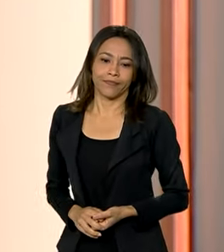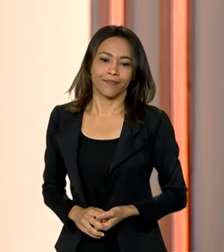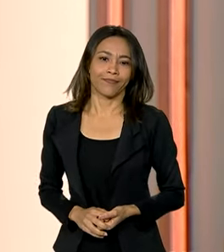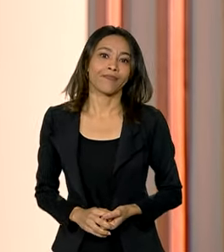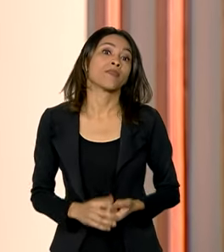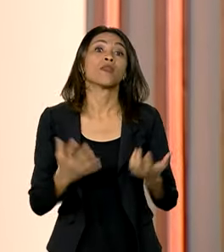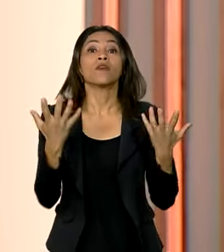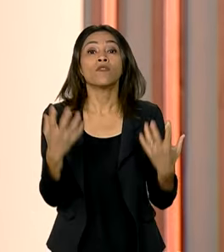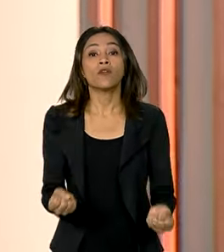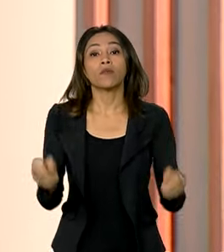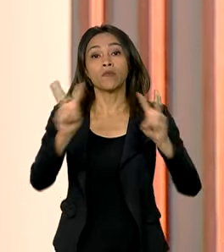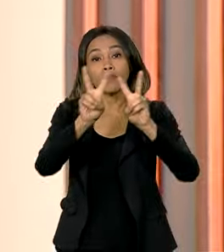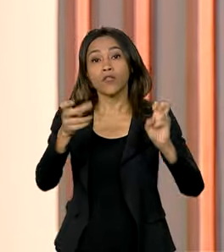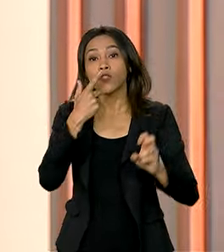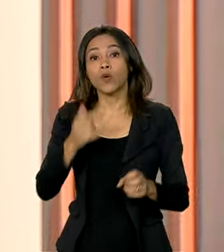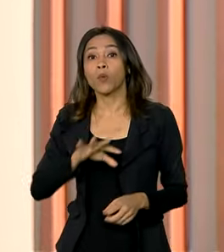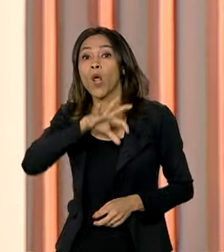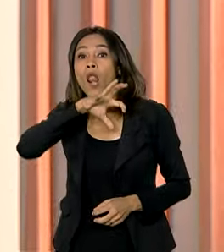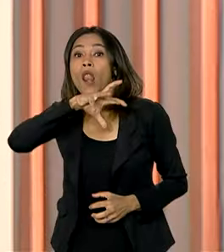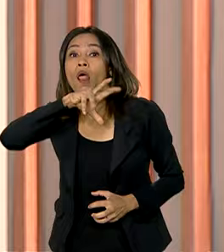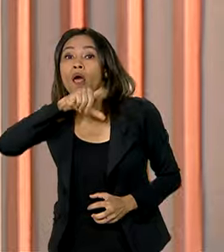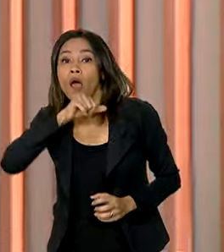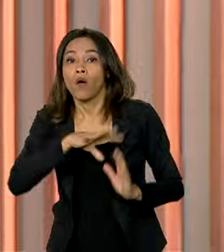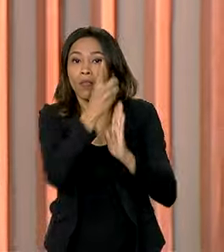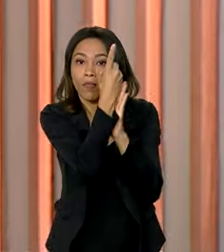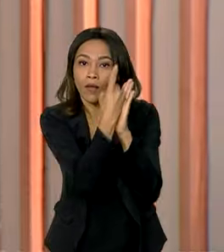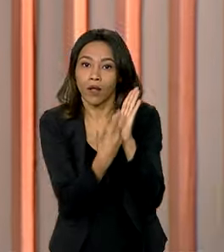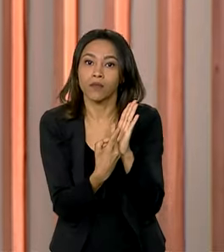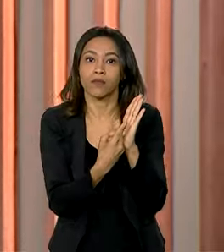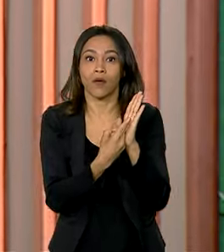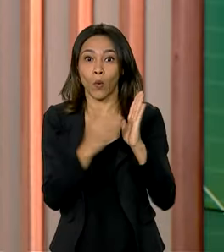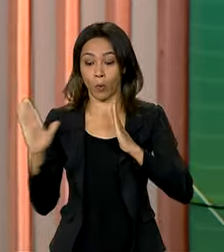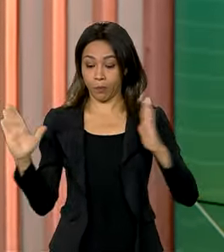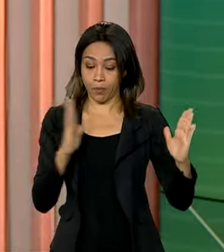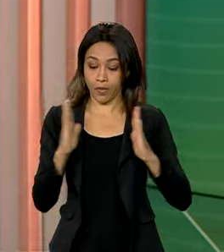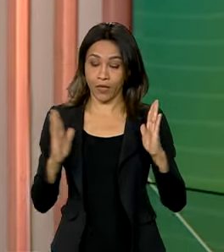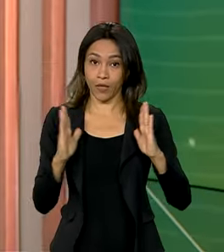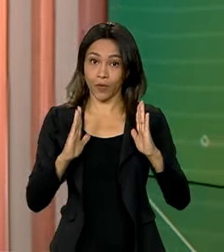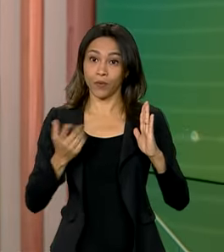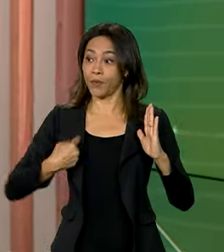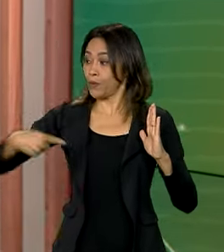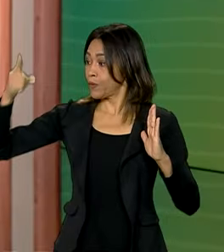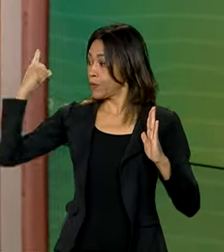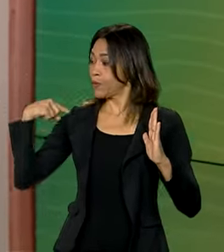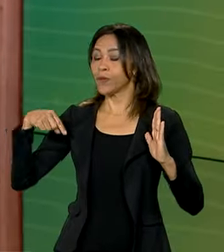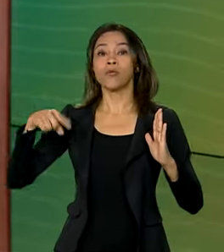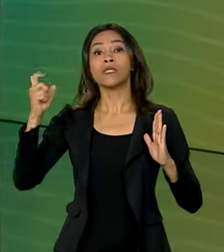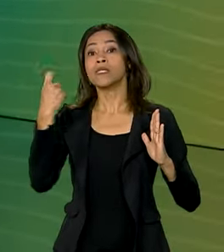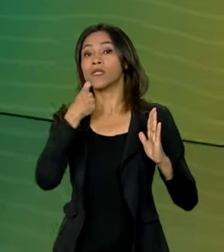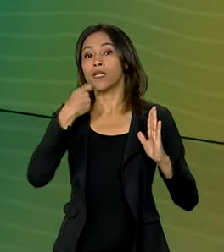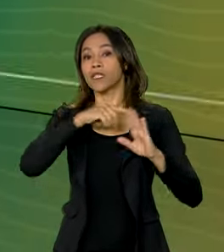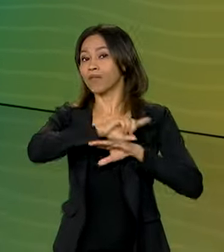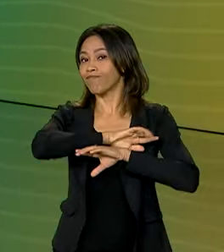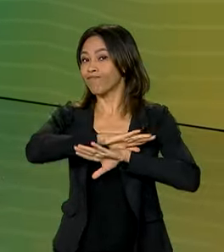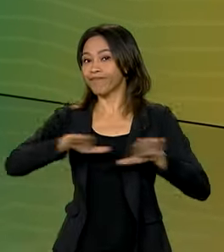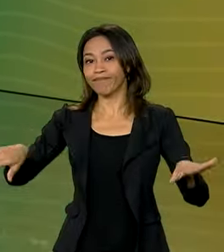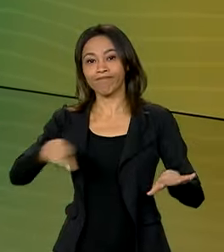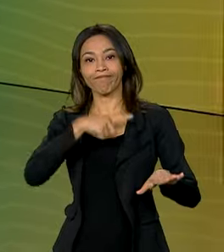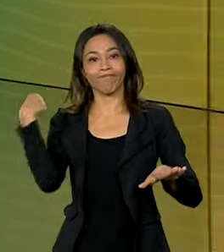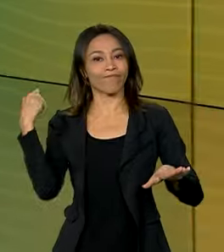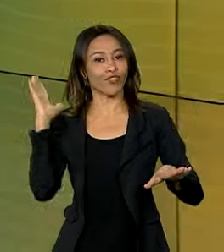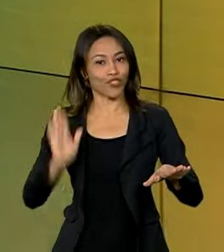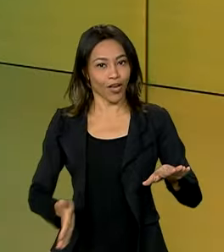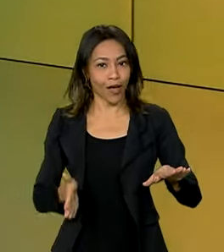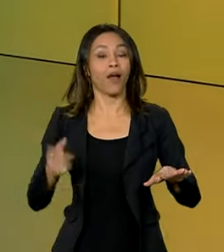Vamos falar agora sobre o imposto de renda. O prazo para entregar a declaração acabou na sexta-feira passada. E segundo a Receita